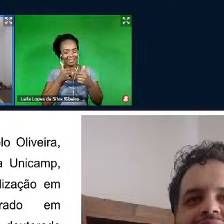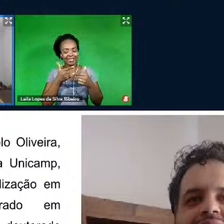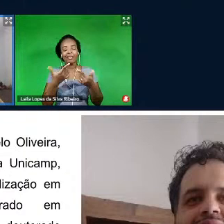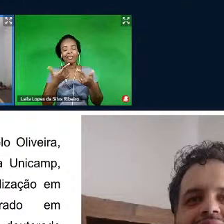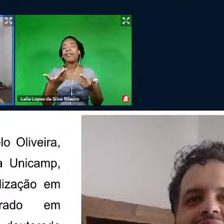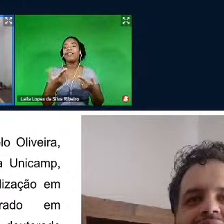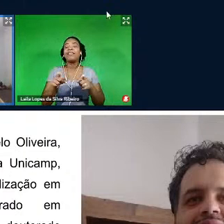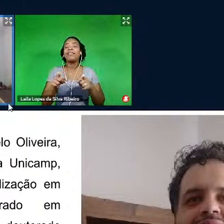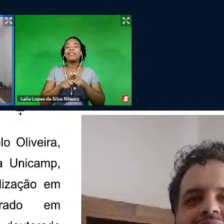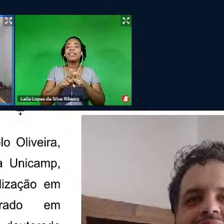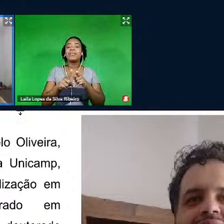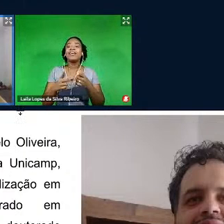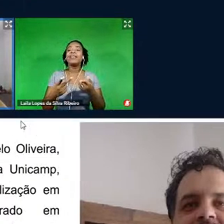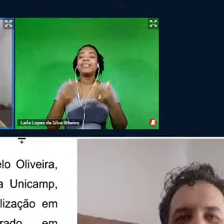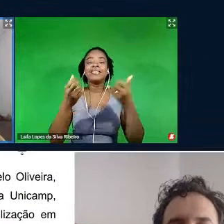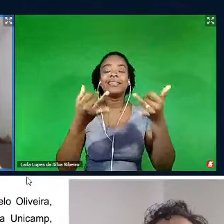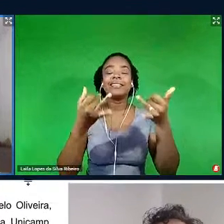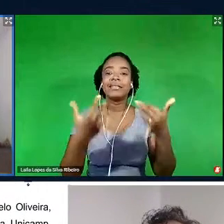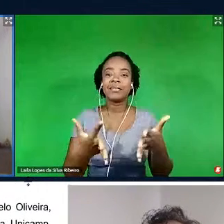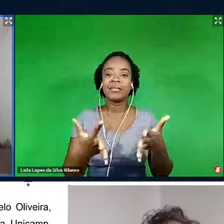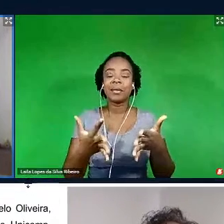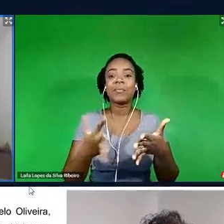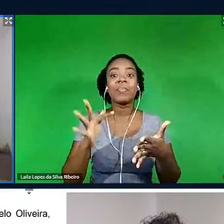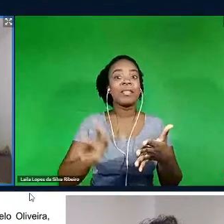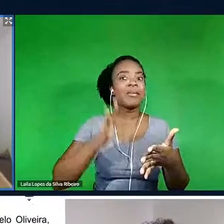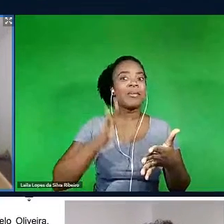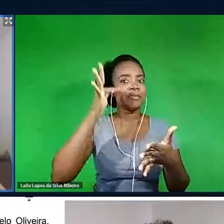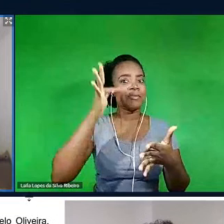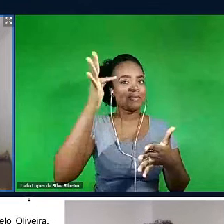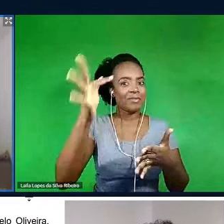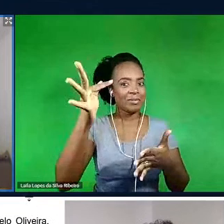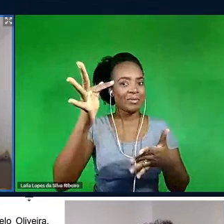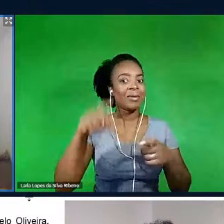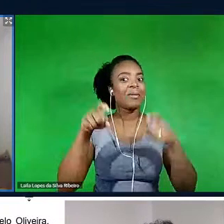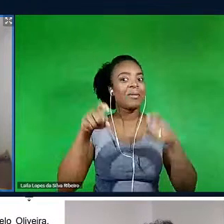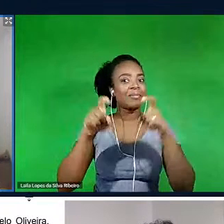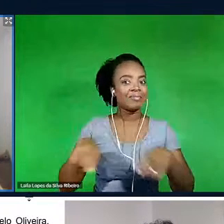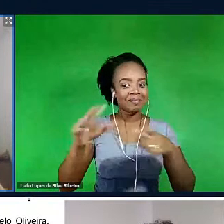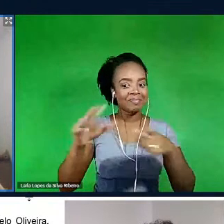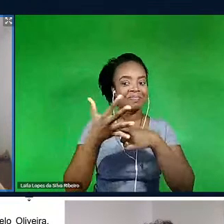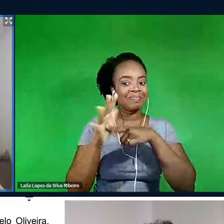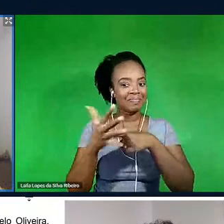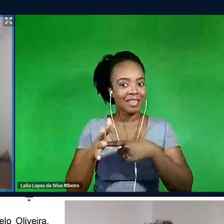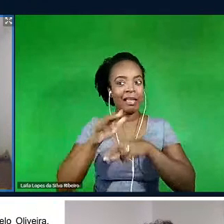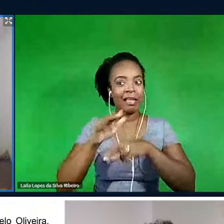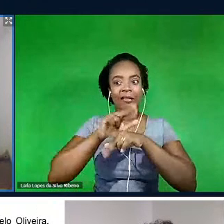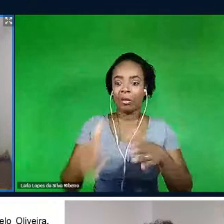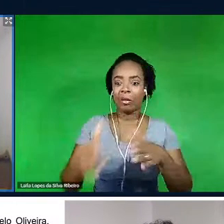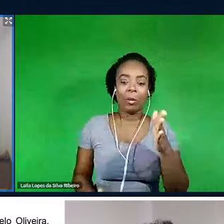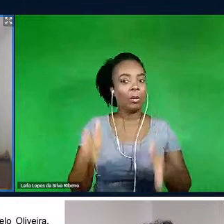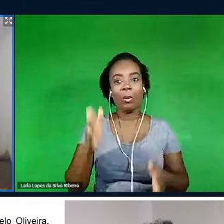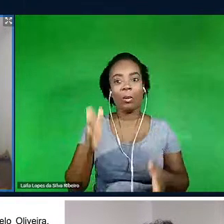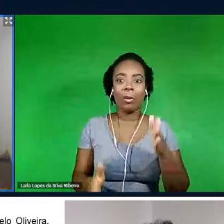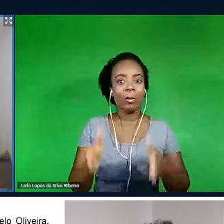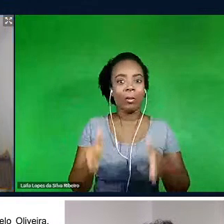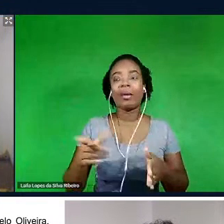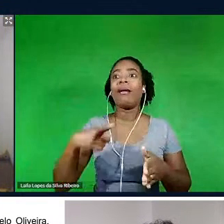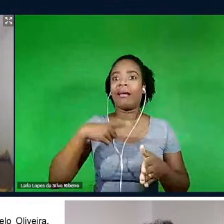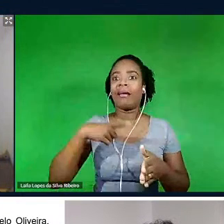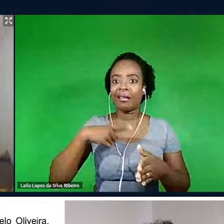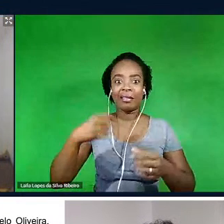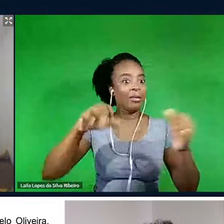e o Cauã coloca que as máquinas se revoltarão com robôs univos, então falar um pouco, ele espera falar sobre isso.